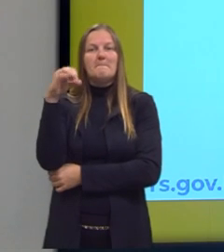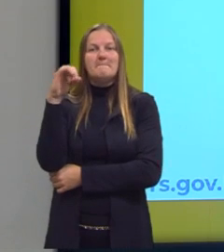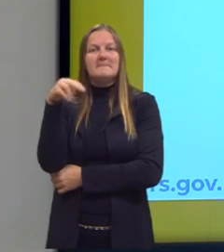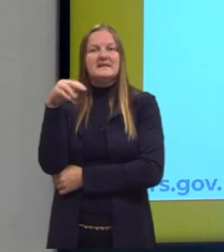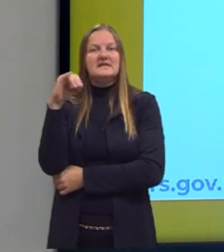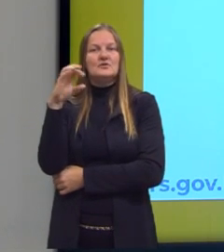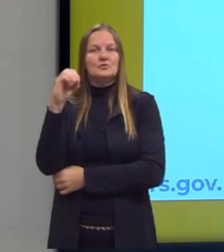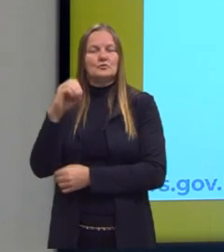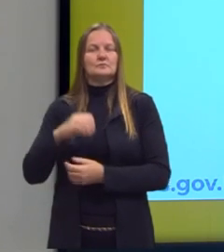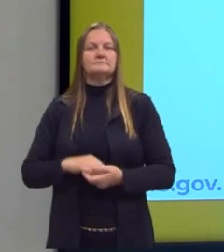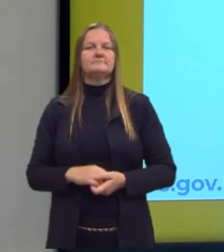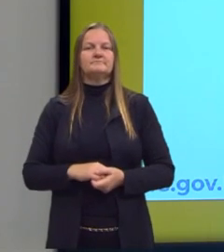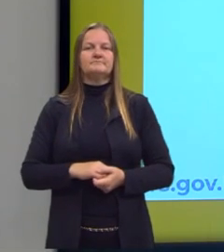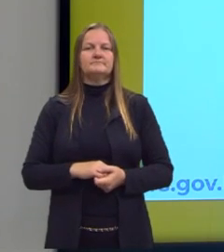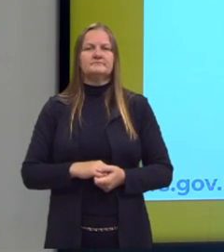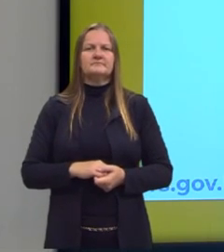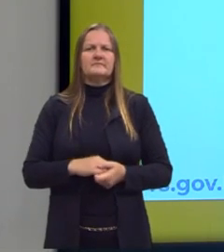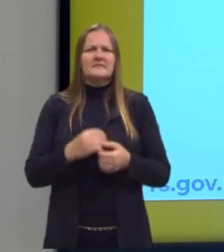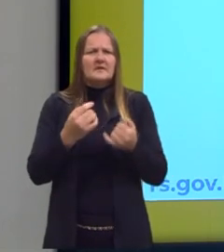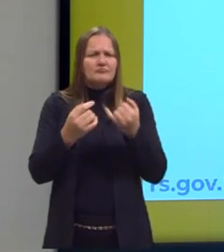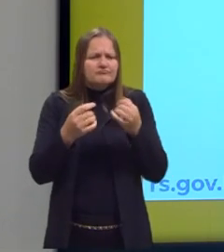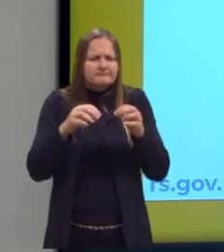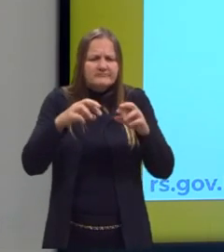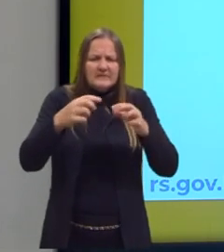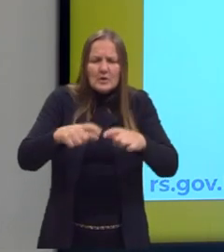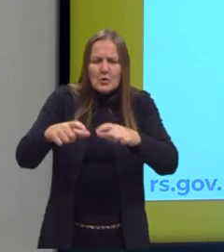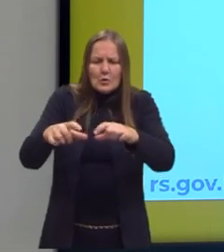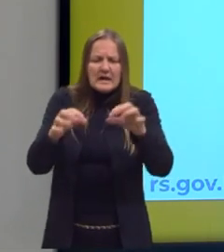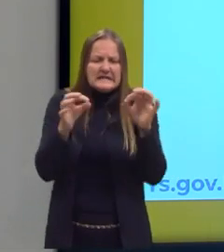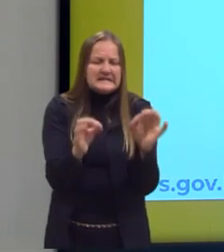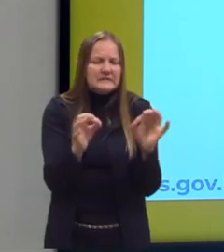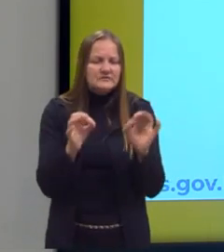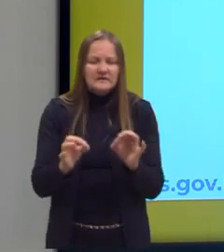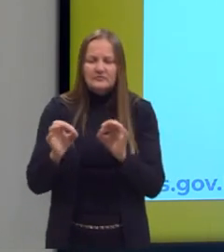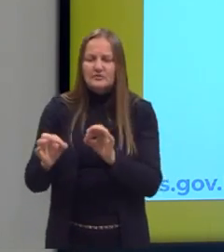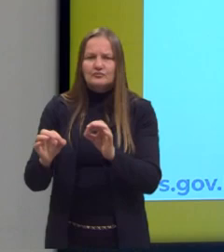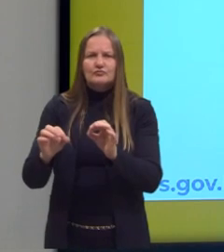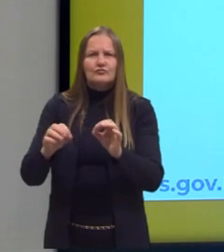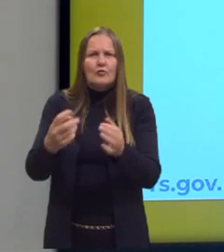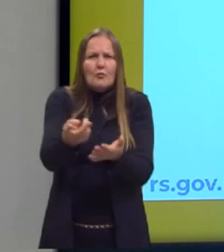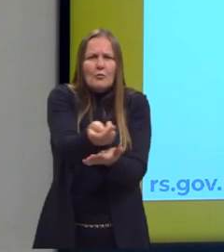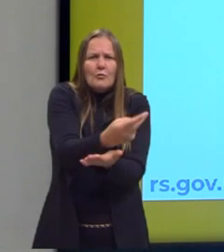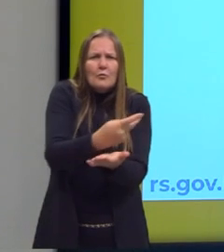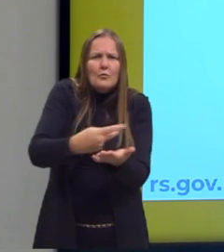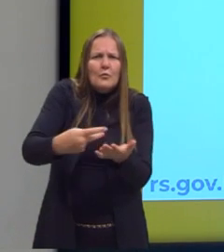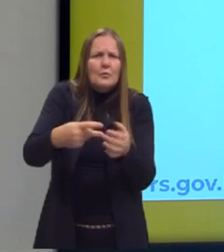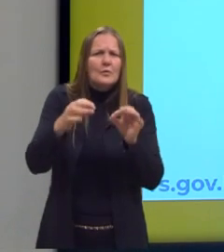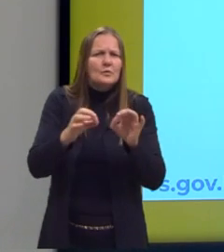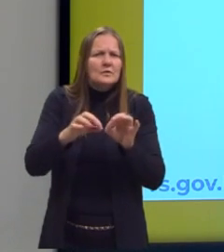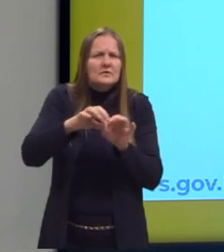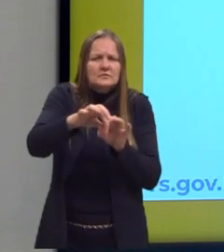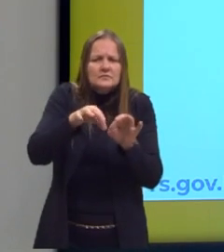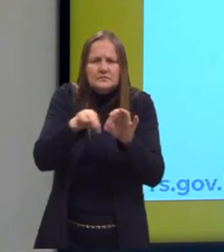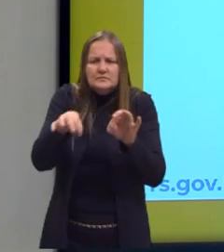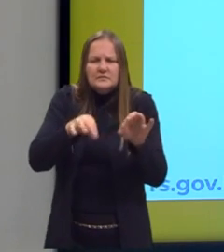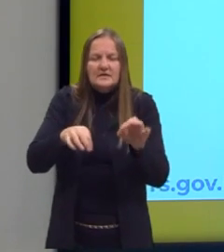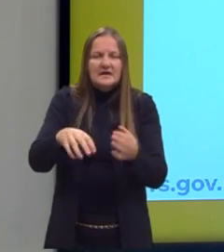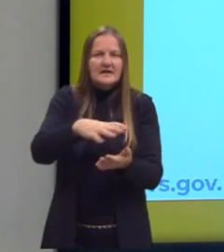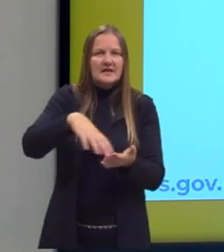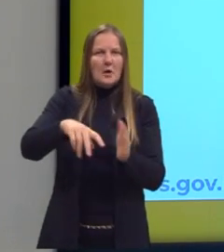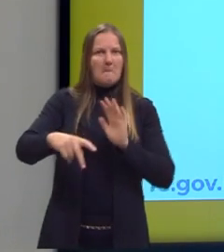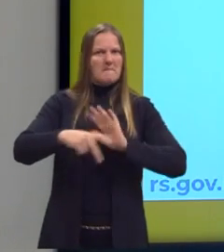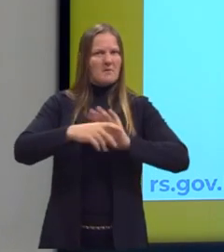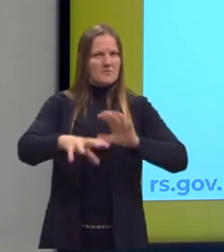Exatidão da demarcação das regiões. Não, o que importava não era ser exato, ser preciso, mas sim mostrar que o território era